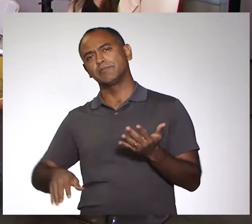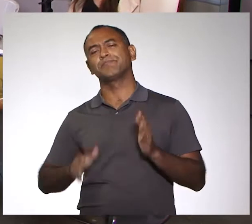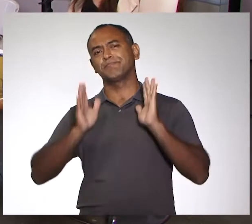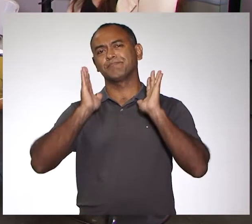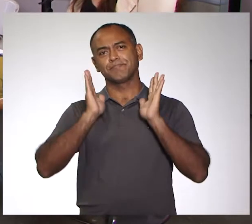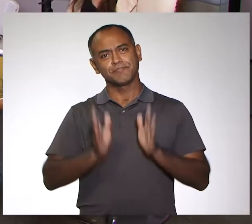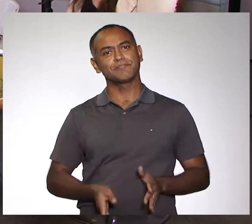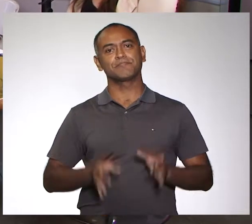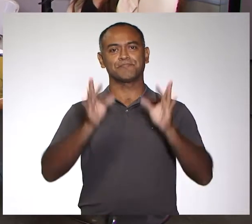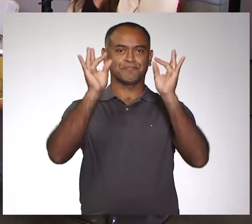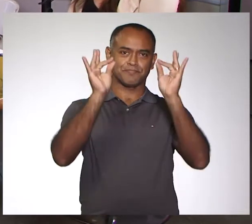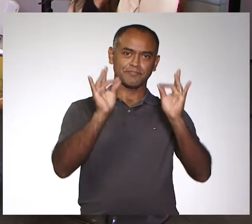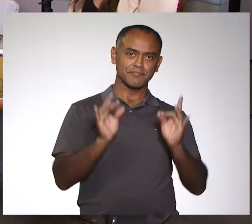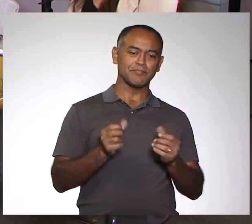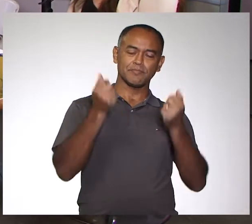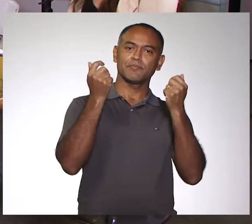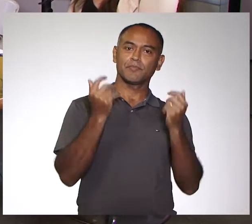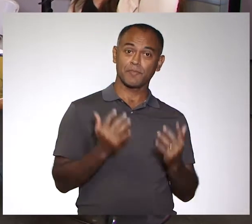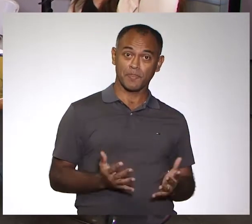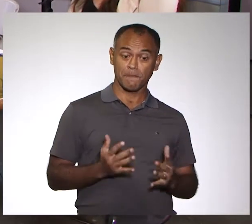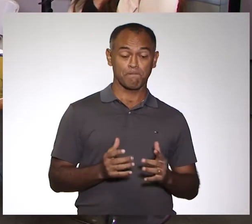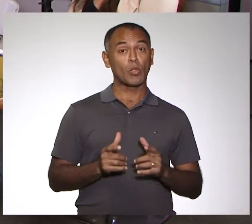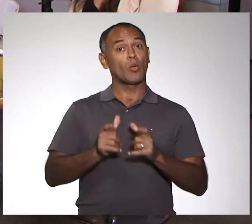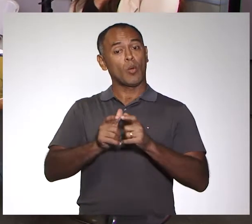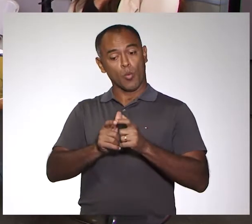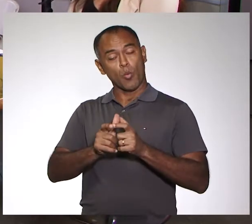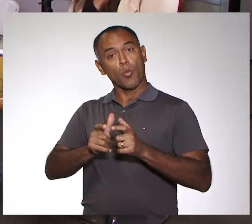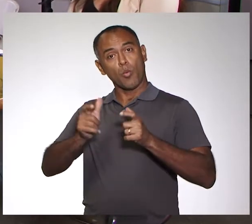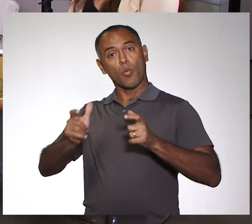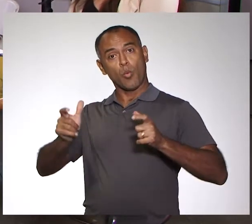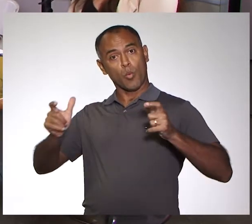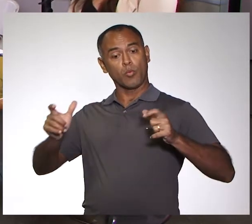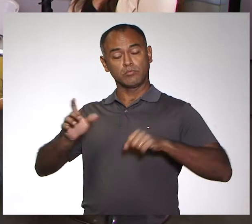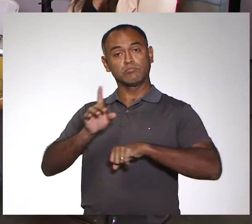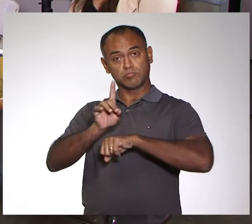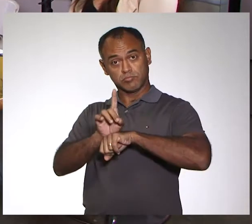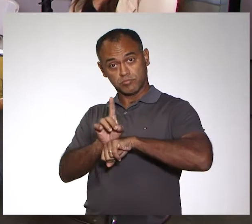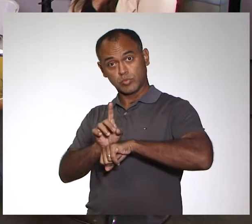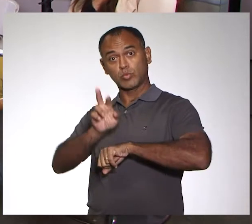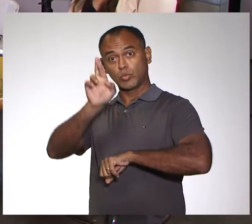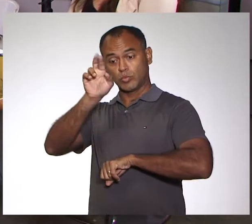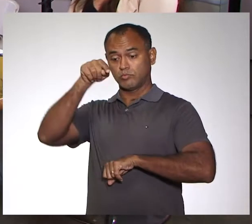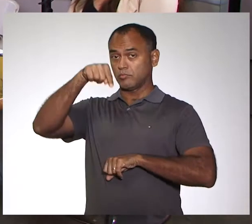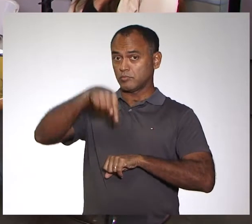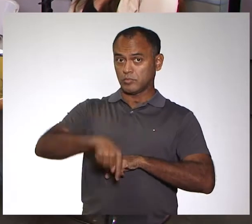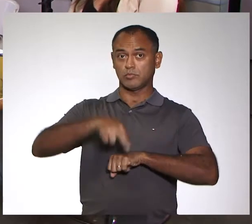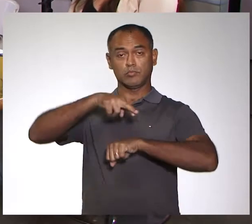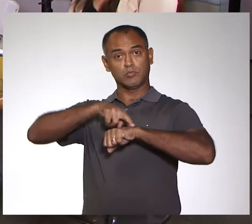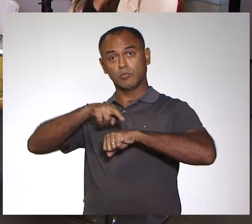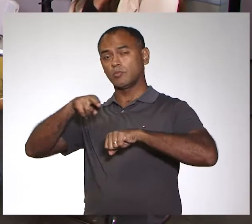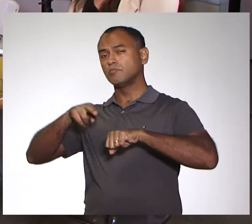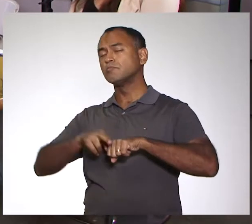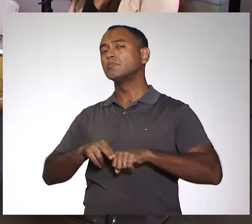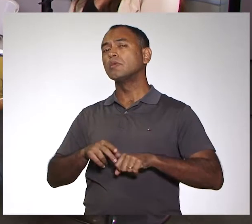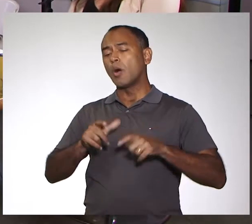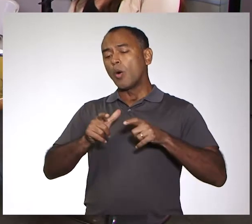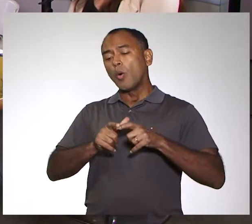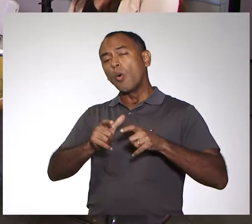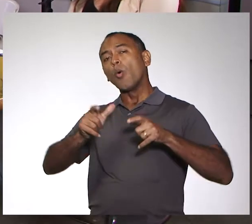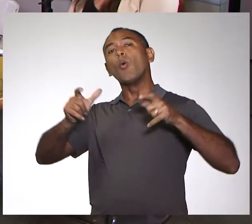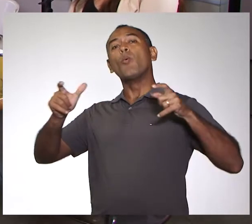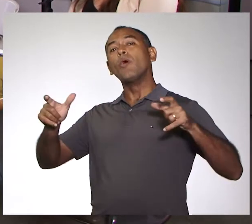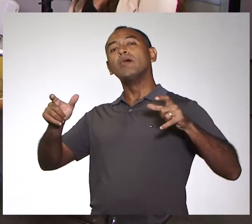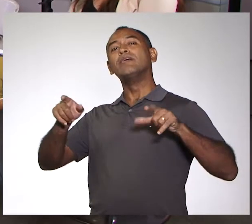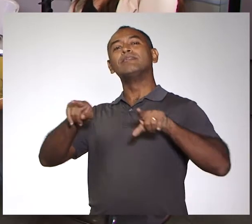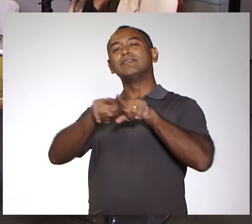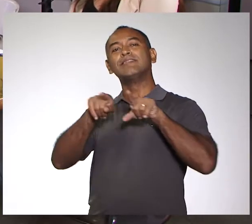Como até comentei já também, o aumento de profissionais doutores aqui na nossa região, com certeza